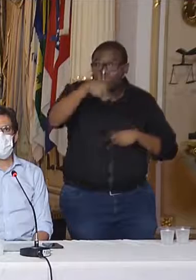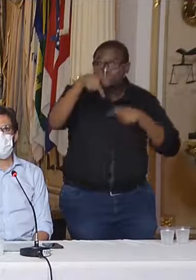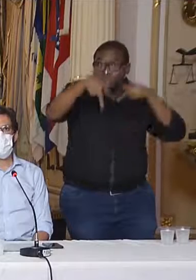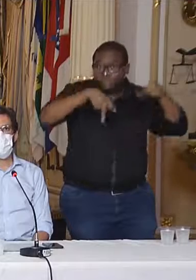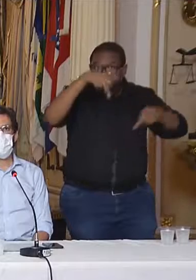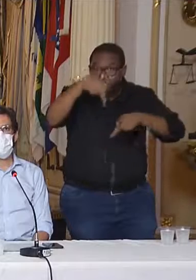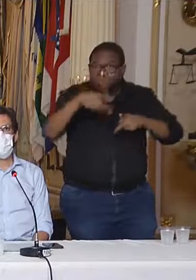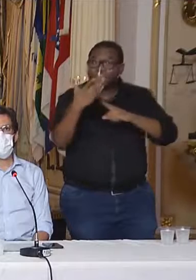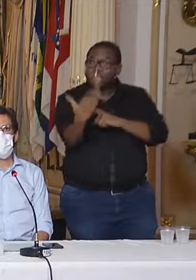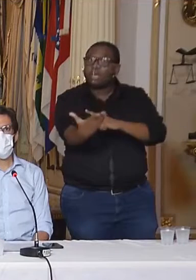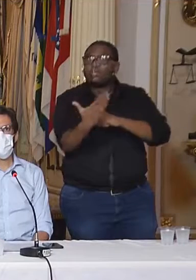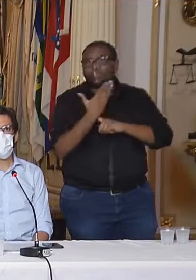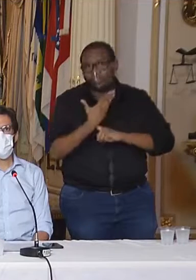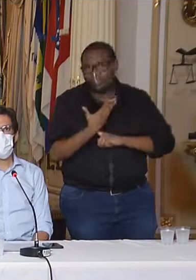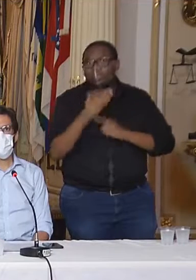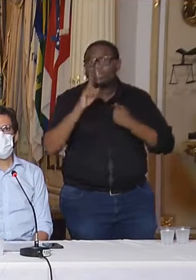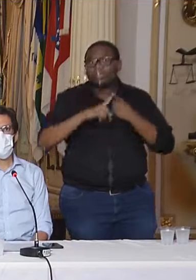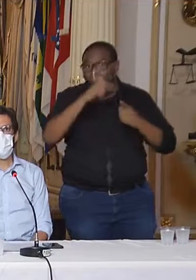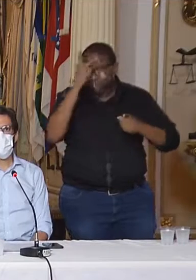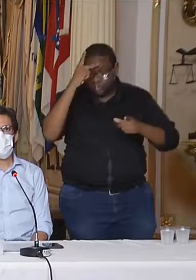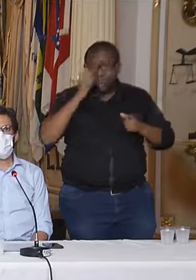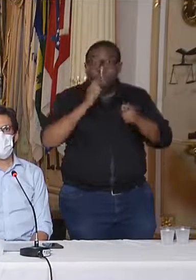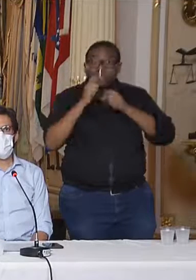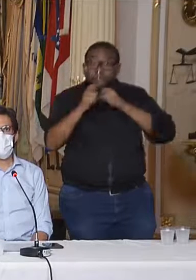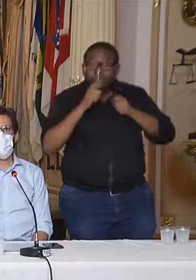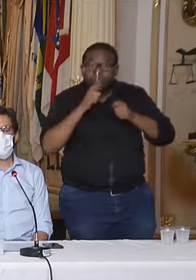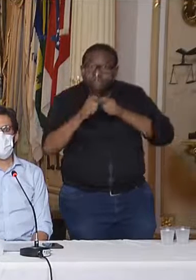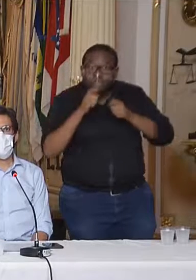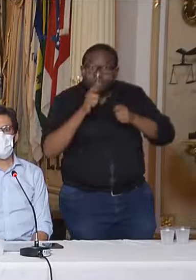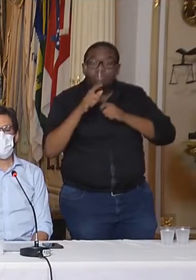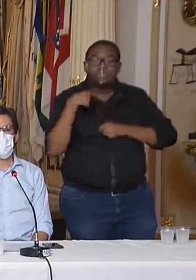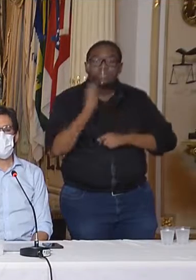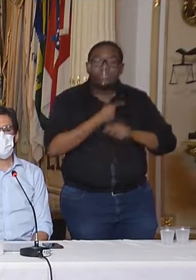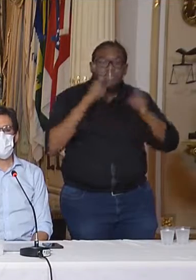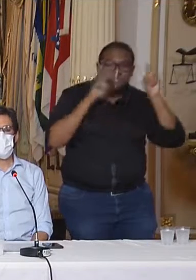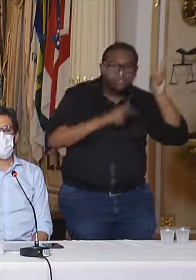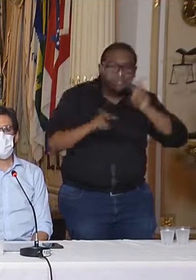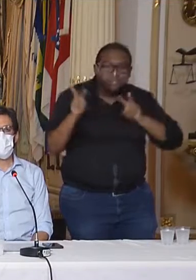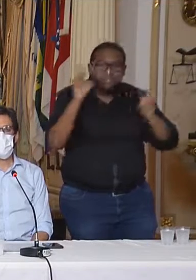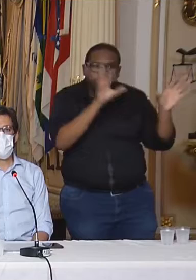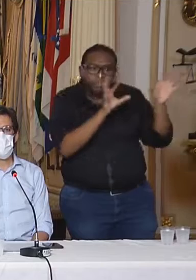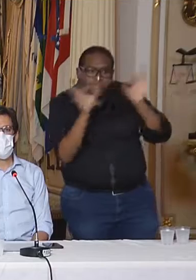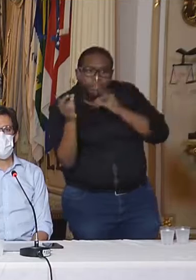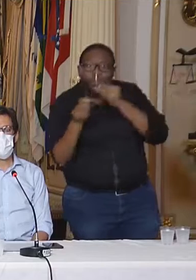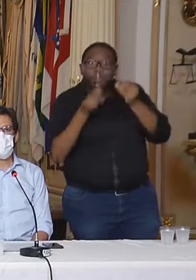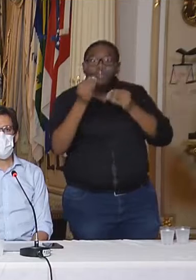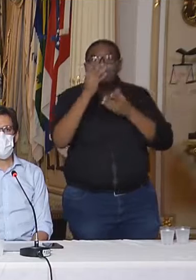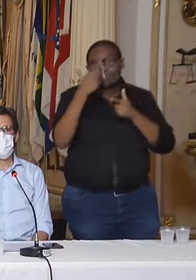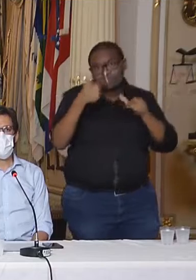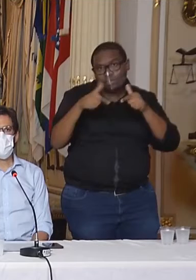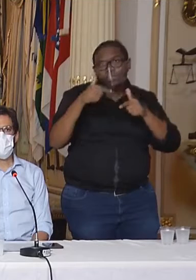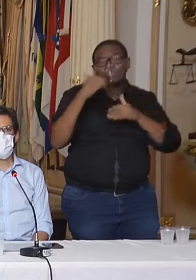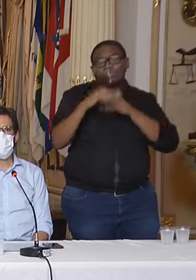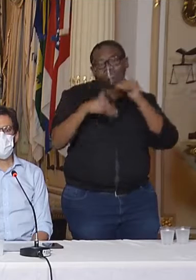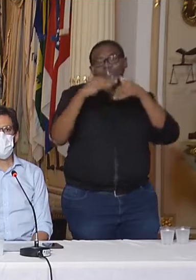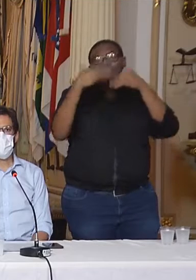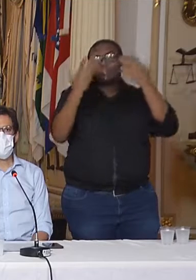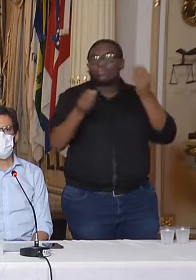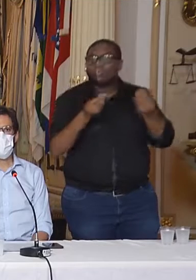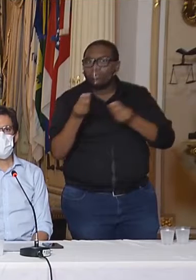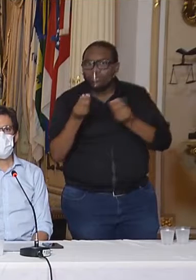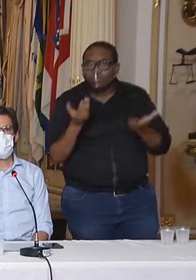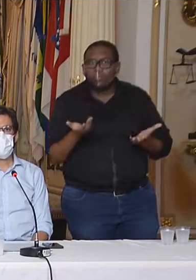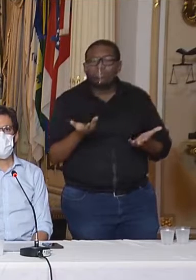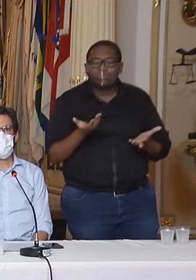canais, com a própria imprensa que tem feito cobertura, para que a gente vá acompanhando esse desenvolver das atividades que